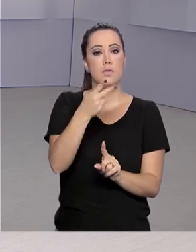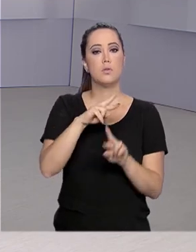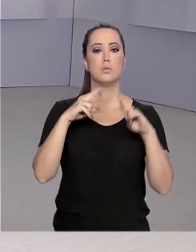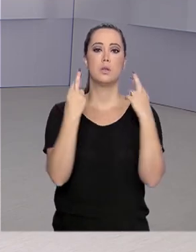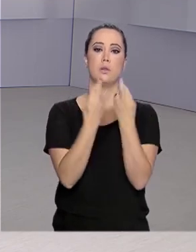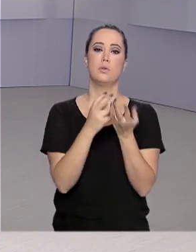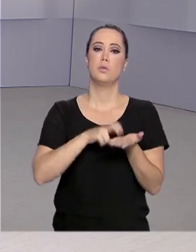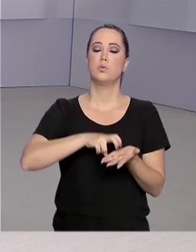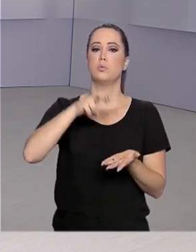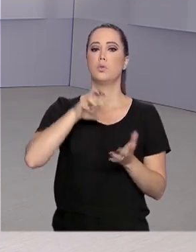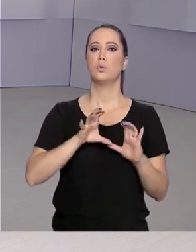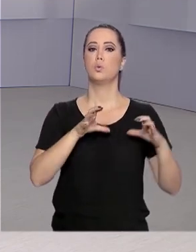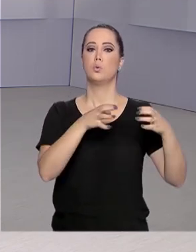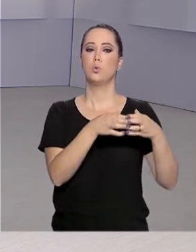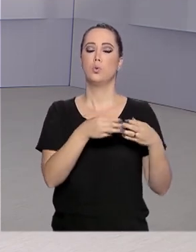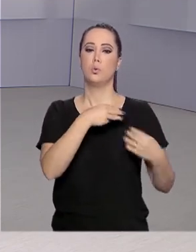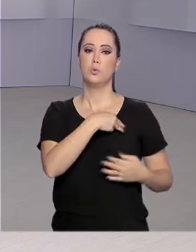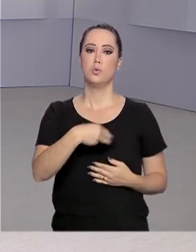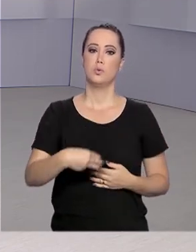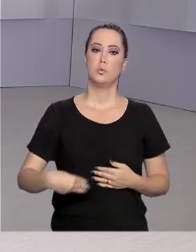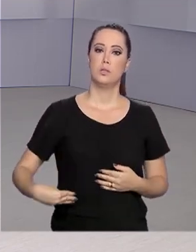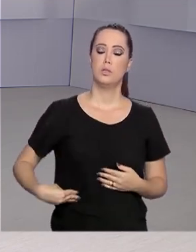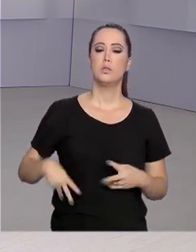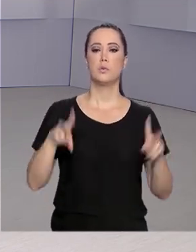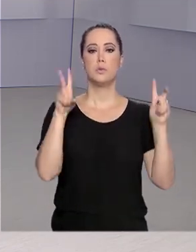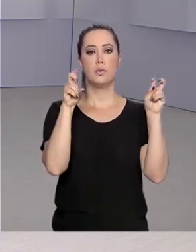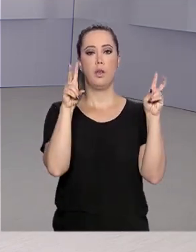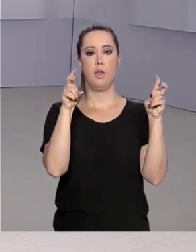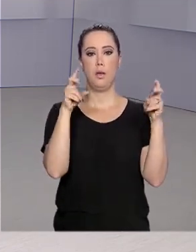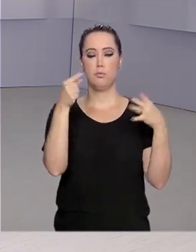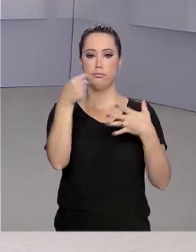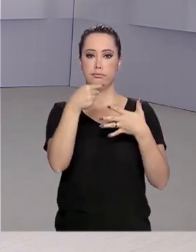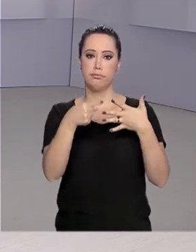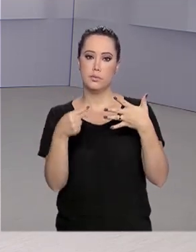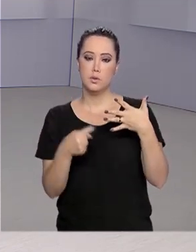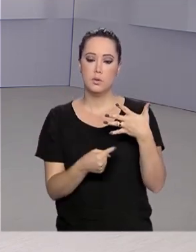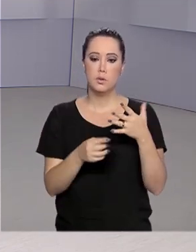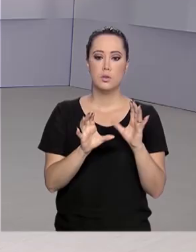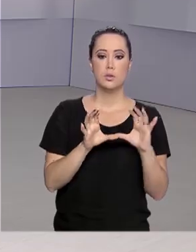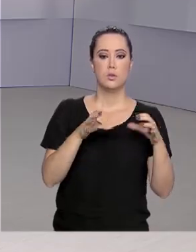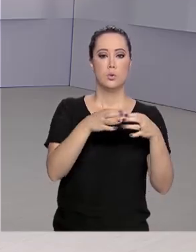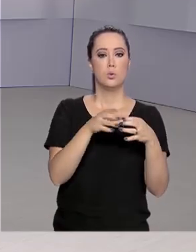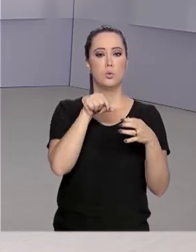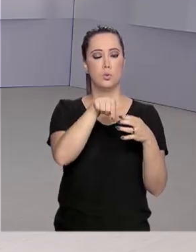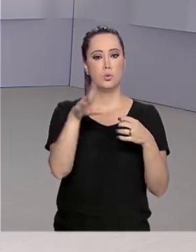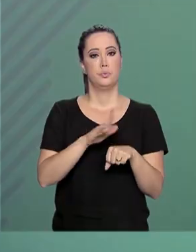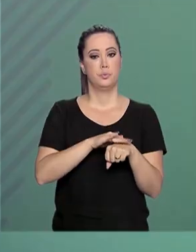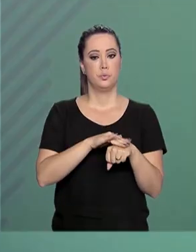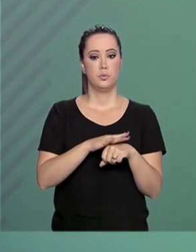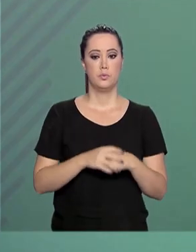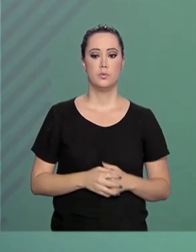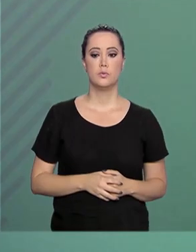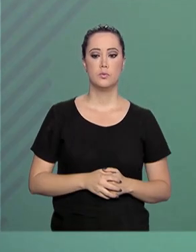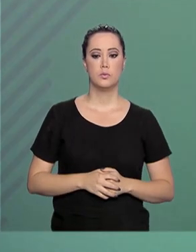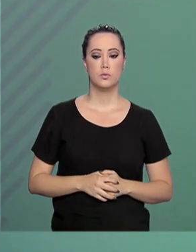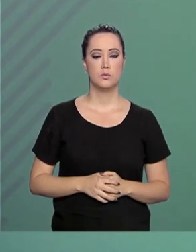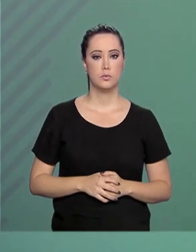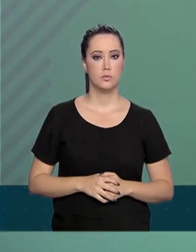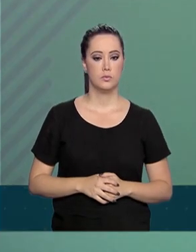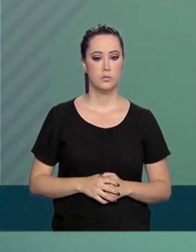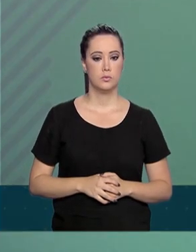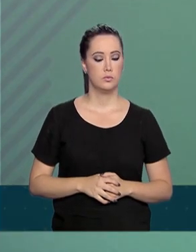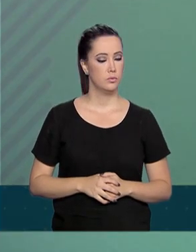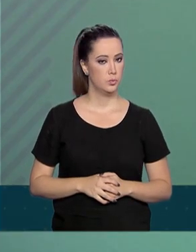realizada pela manhã do grupo interministerial que trata das medidas de enfrentamento ao coronavírus. O sistema de saúde